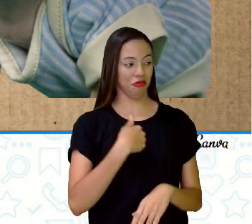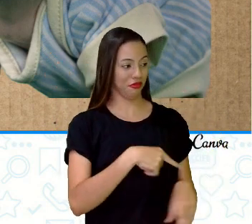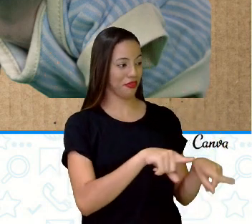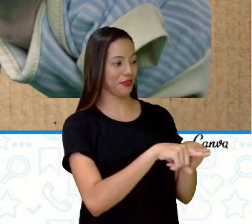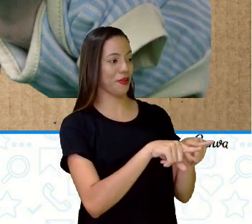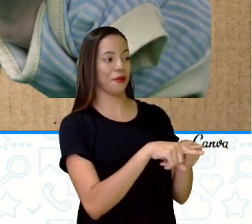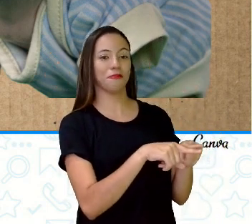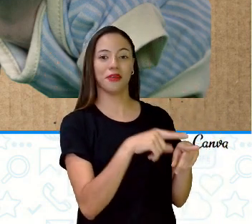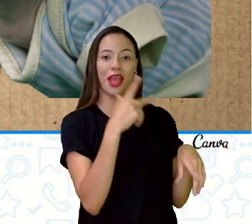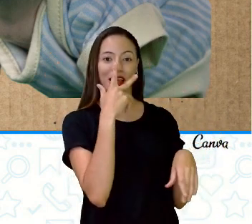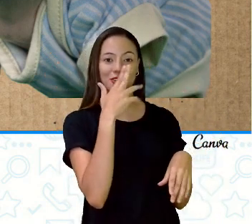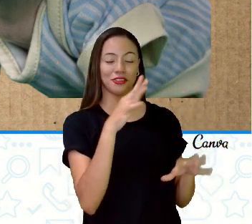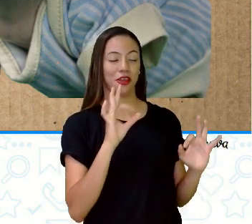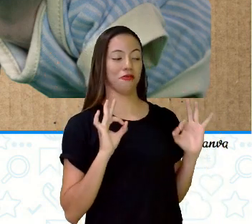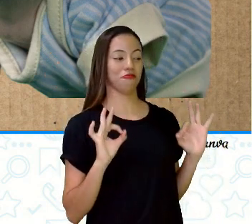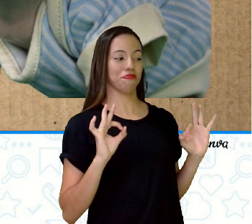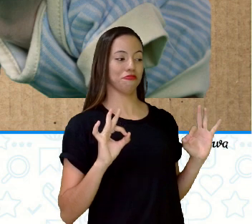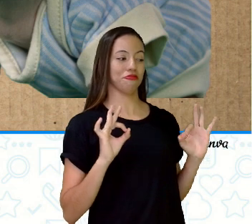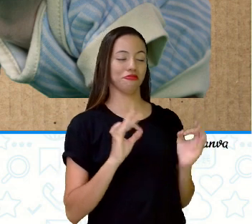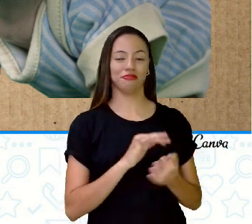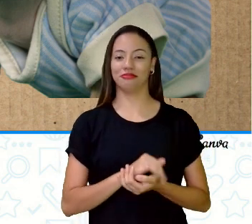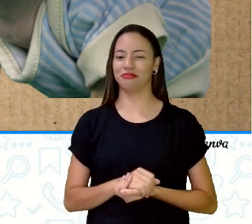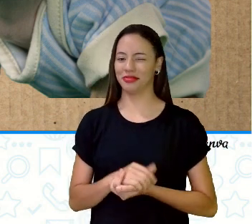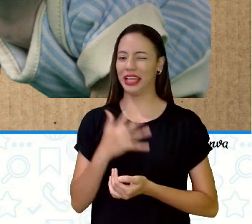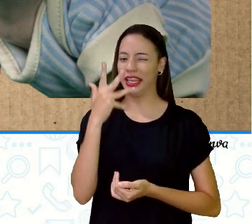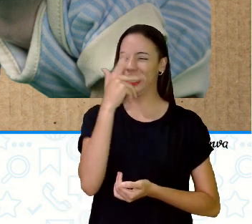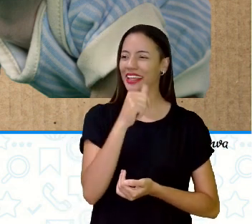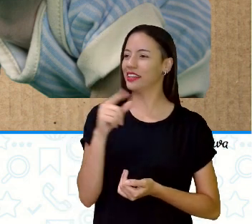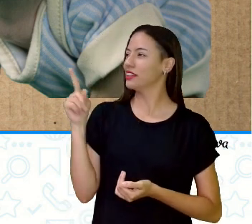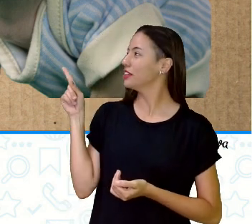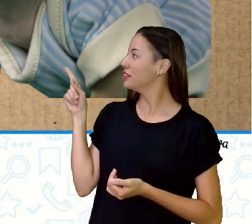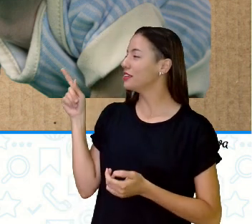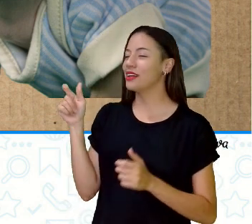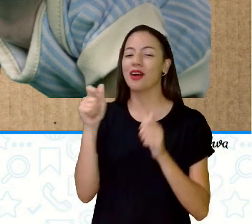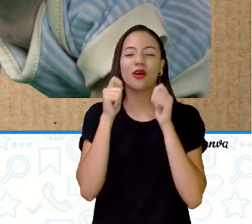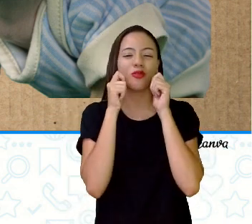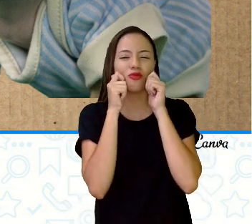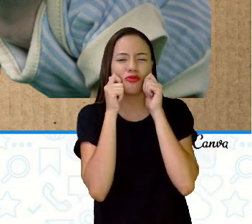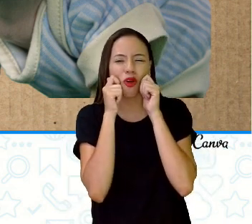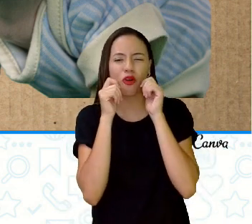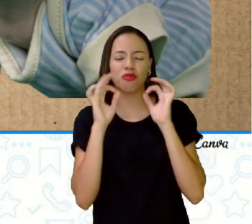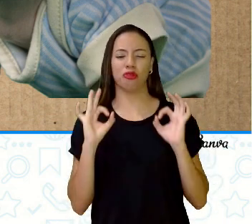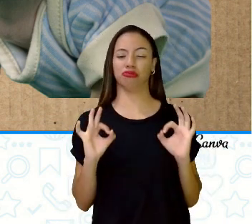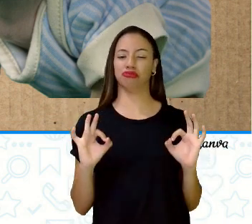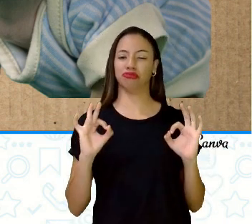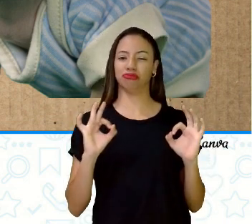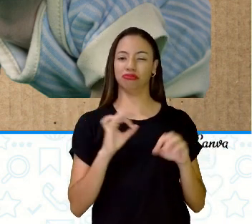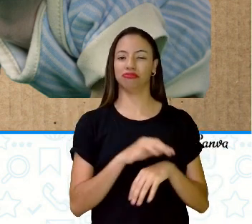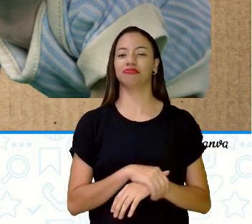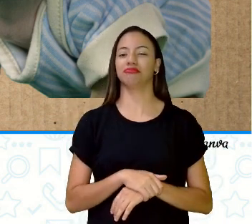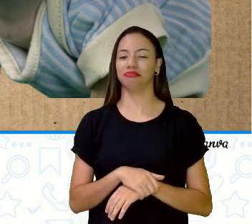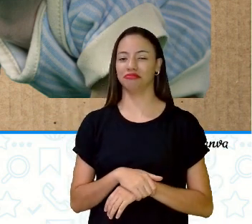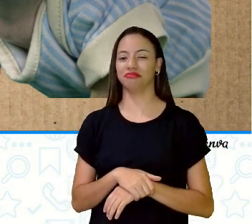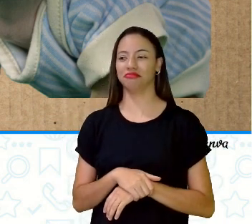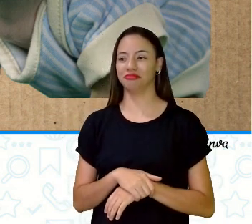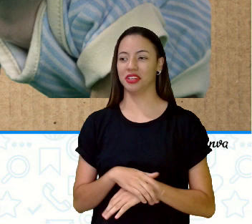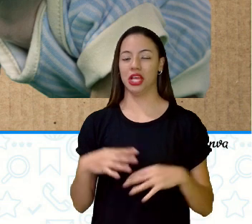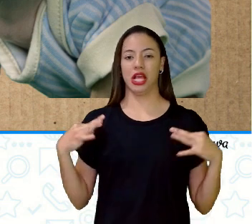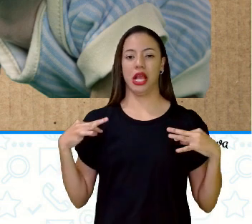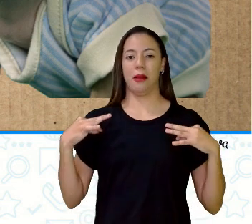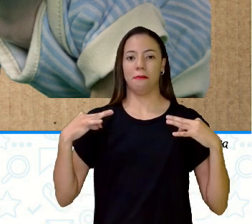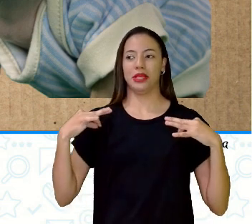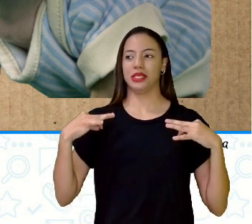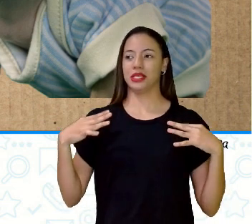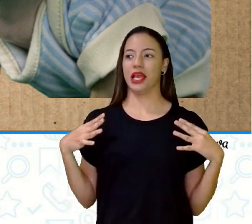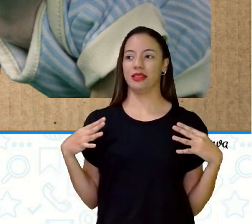o né? De destaque, né? Não ficou lindo, vê? Tá fofo, tá fashion, muito fashion. Totalmente fashion, na moda, vê, de camiseta,